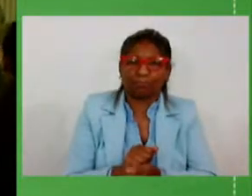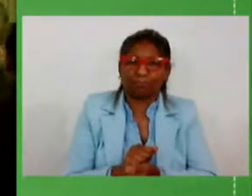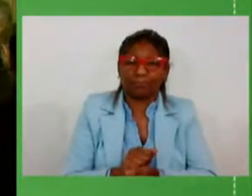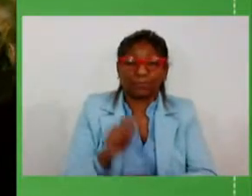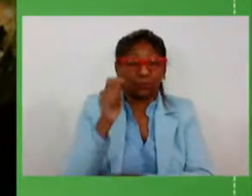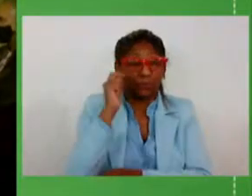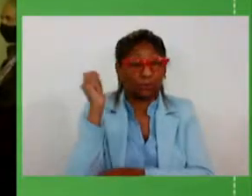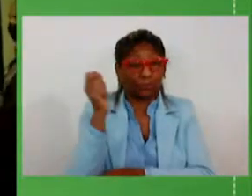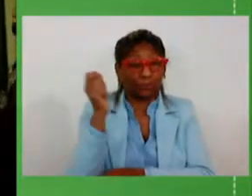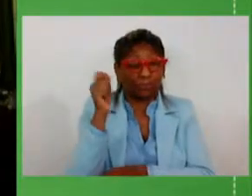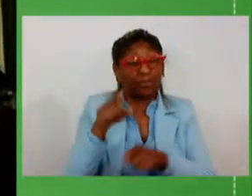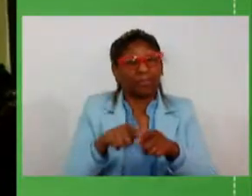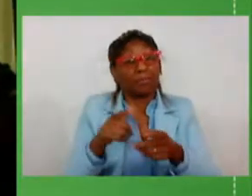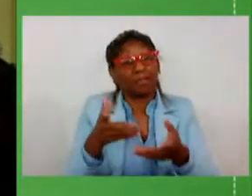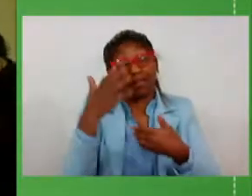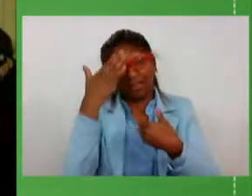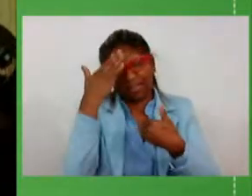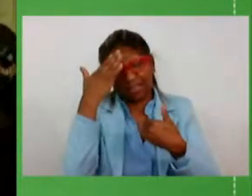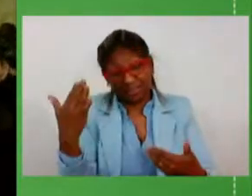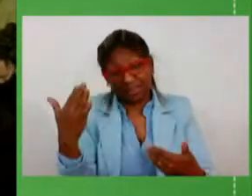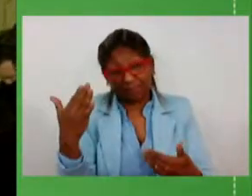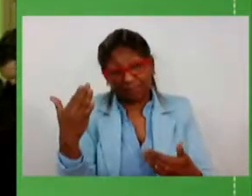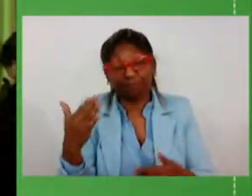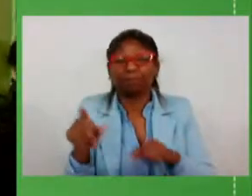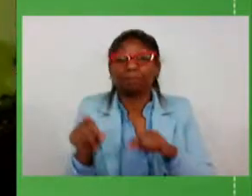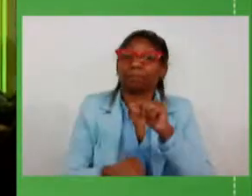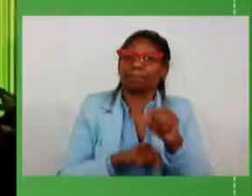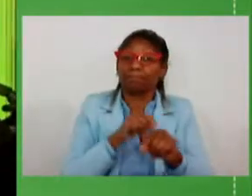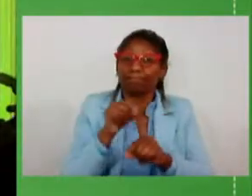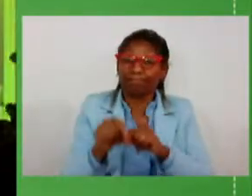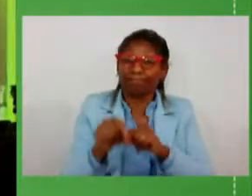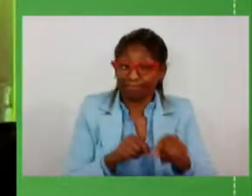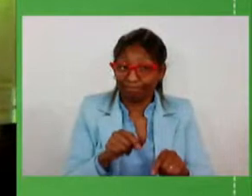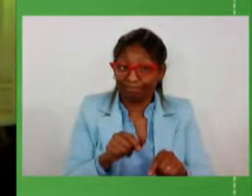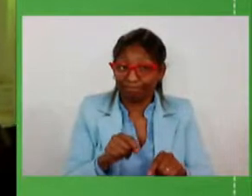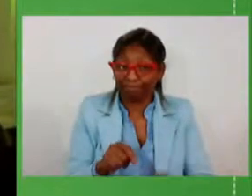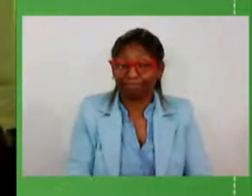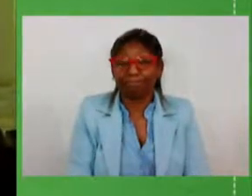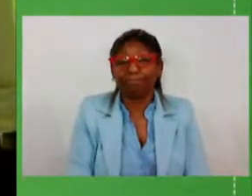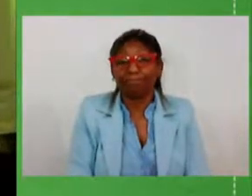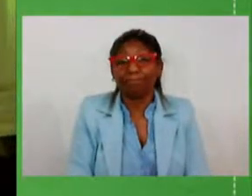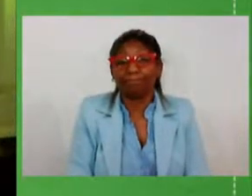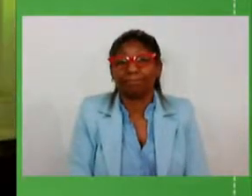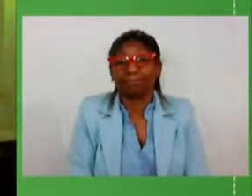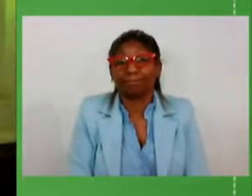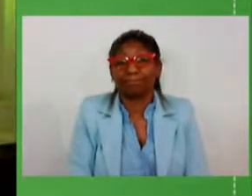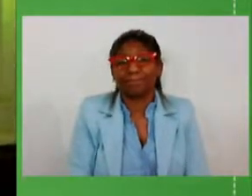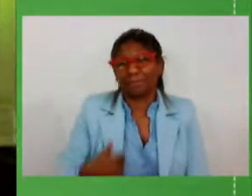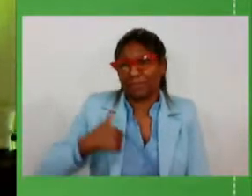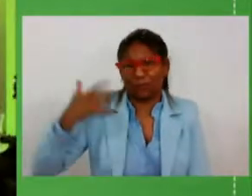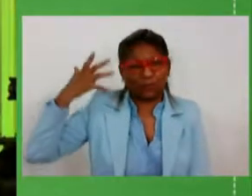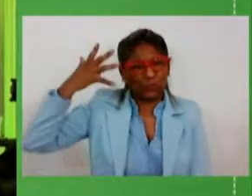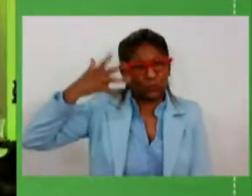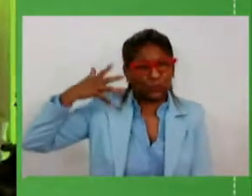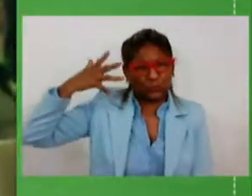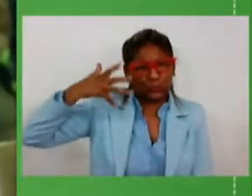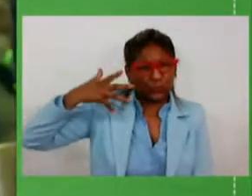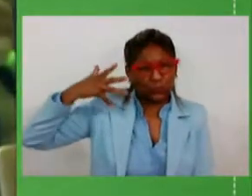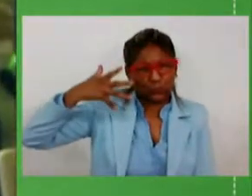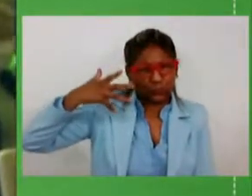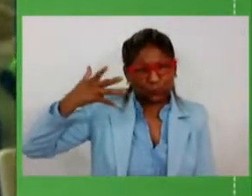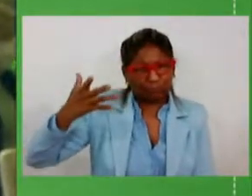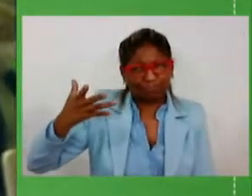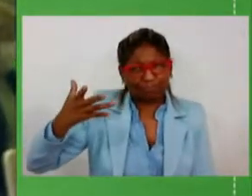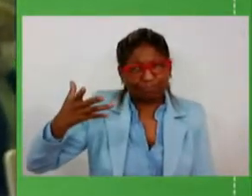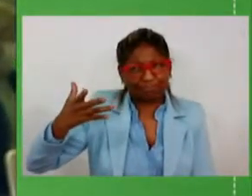também tem que fazer um agradecimento aqui antes de porque eu fiz um um discurso posso chamar discurso vou acabar acho que nem fazendo